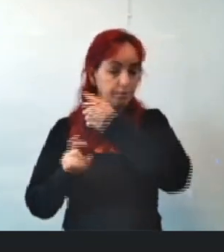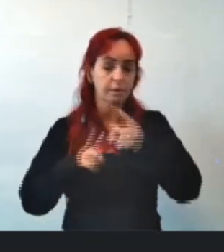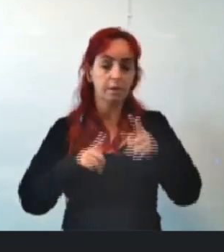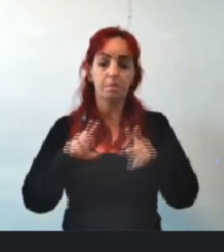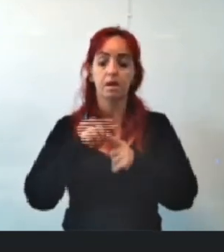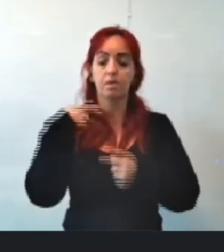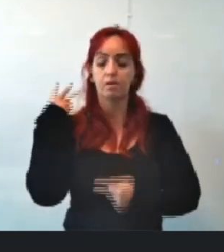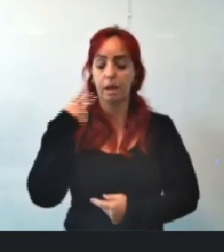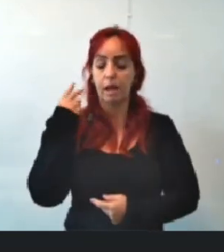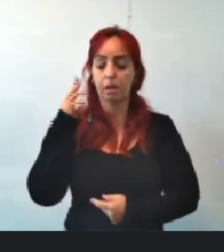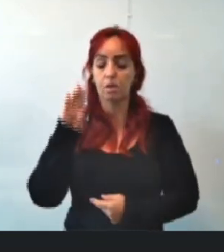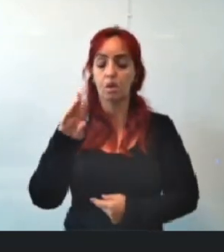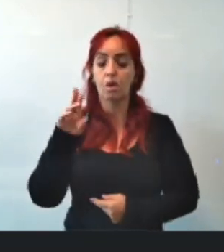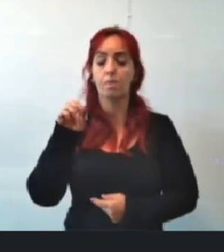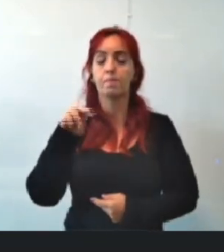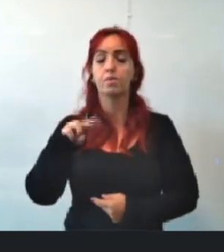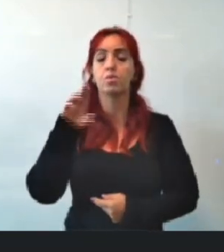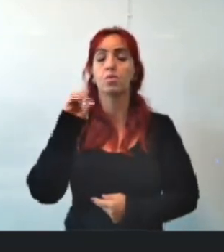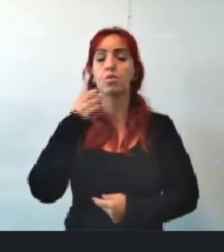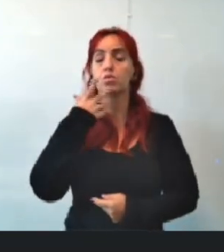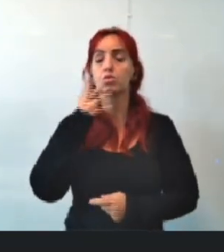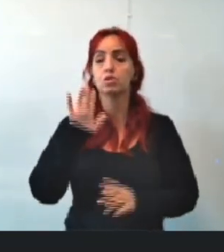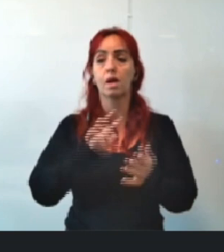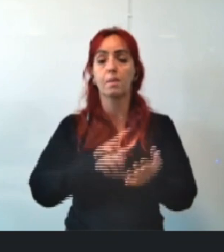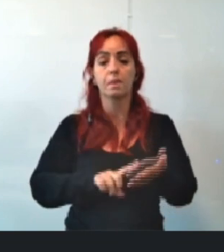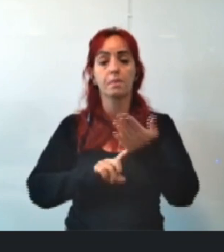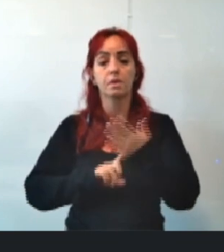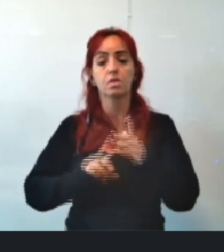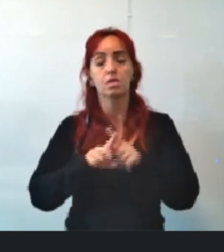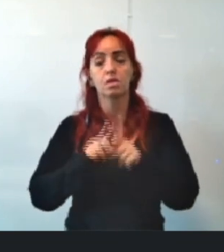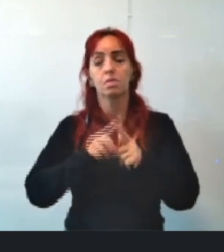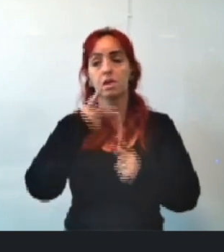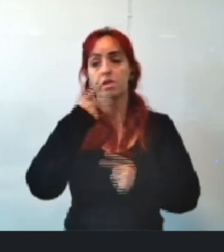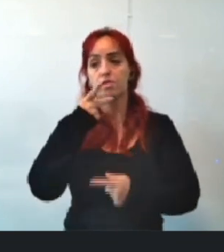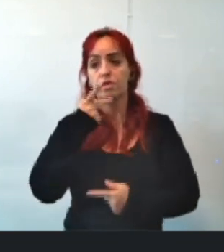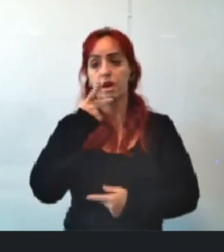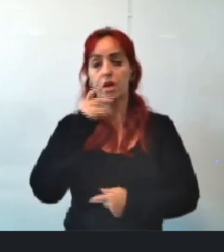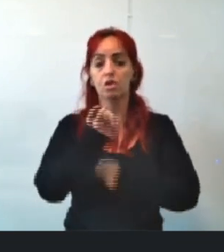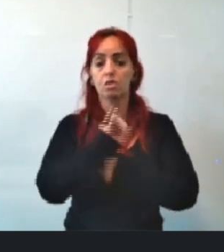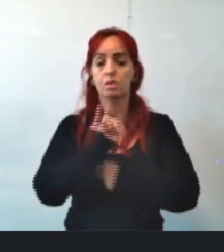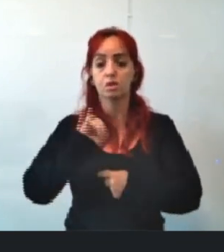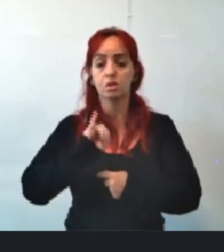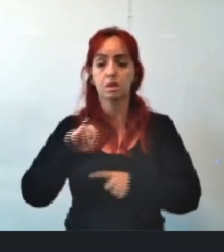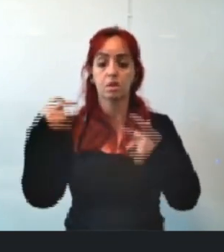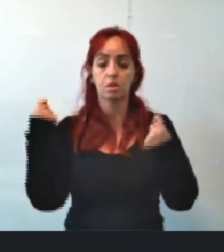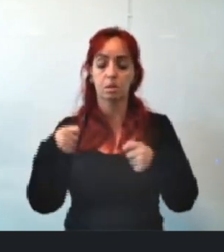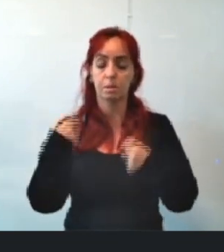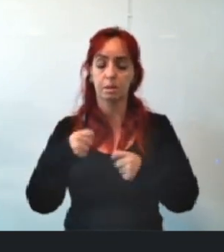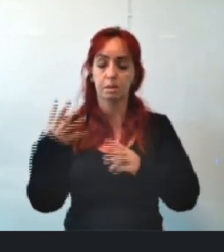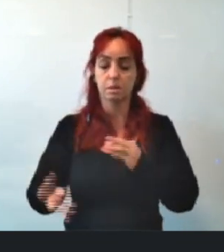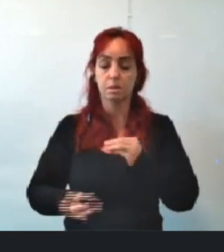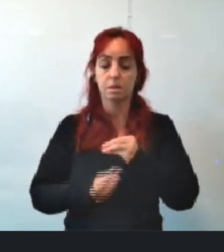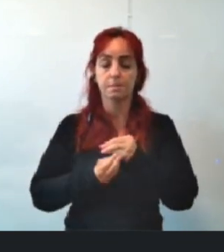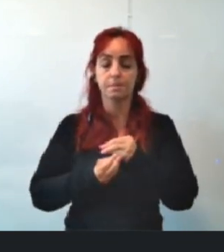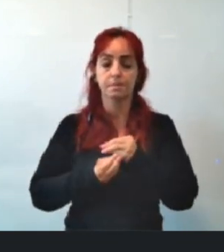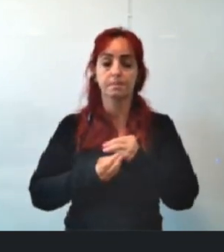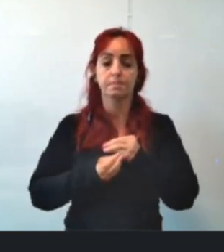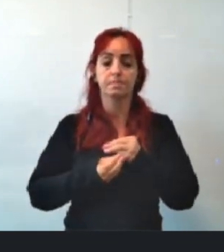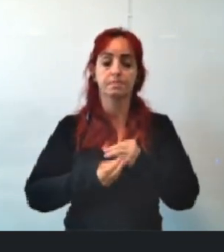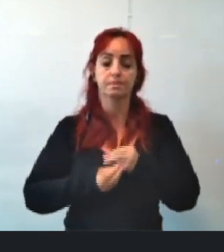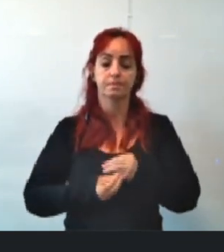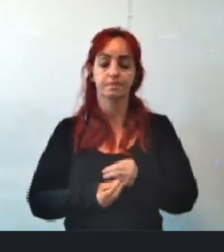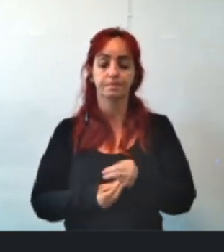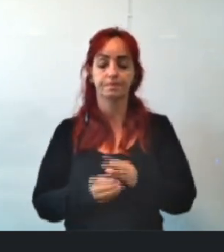Bruno até chegou a me apresentar e me falar também de uma instituição que precisa muito das emendas parlamentares. Então,